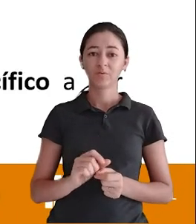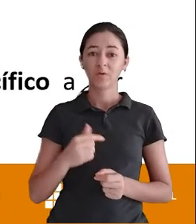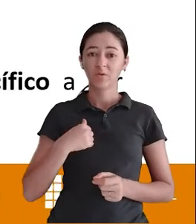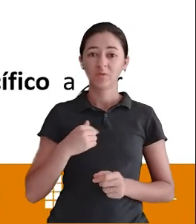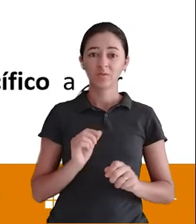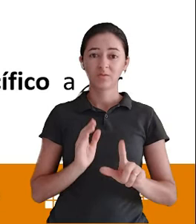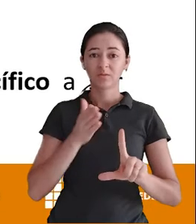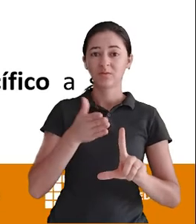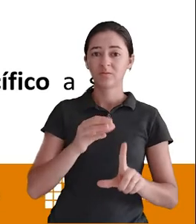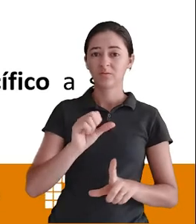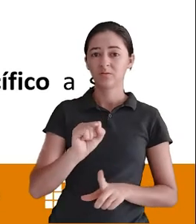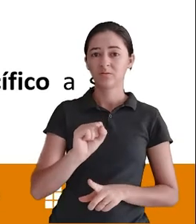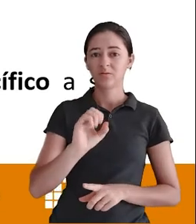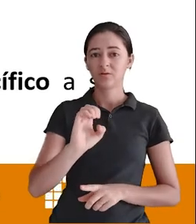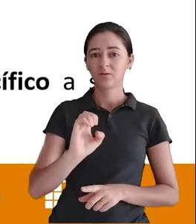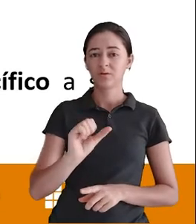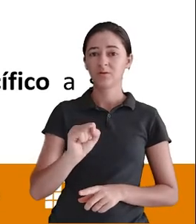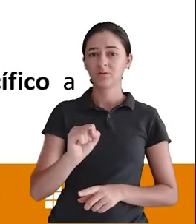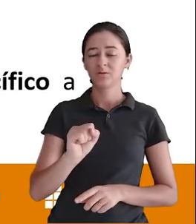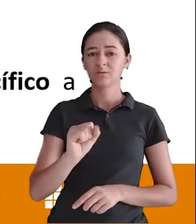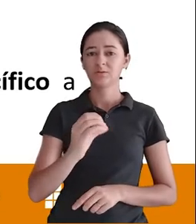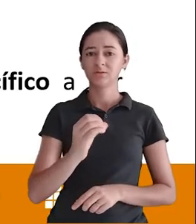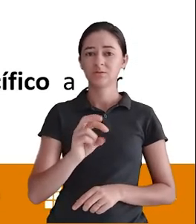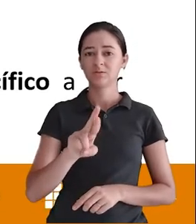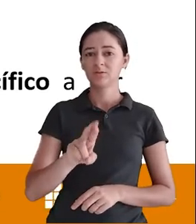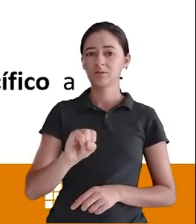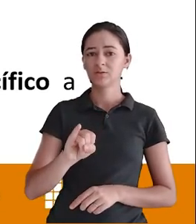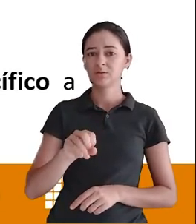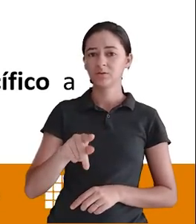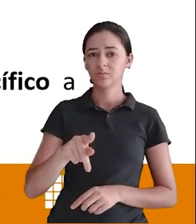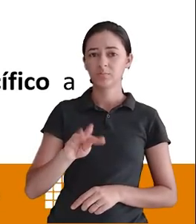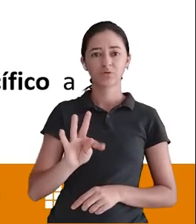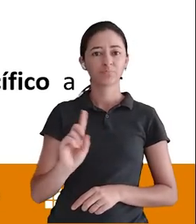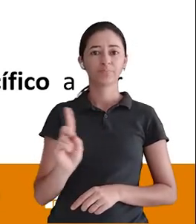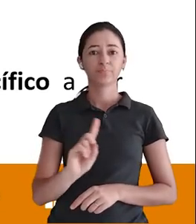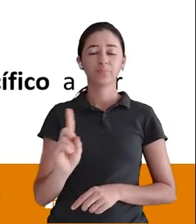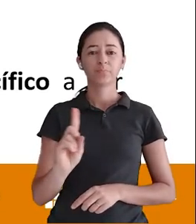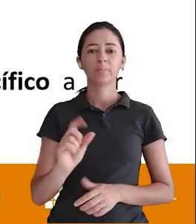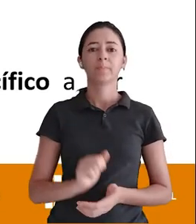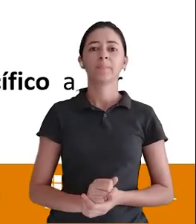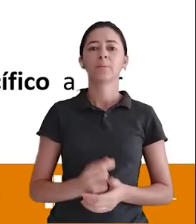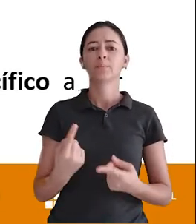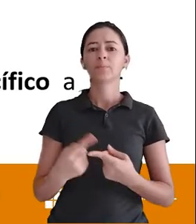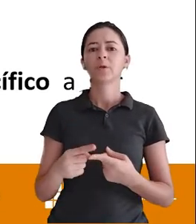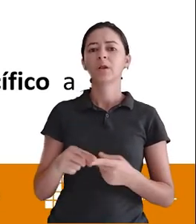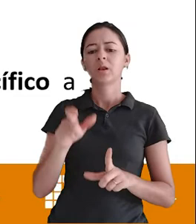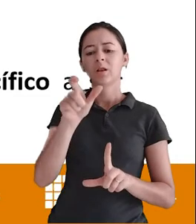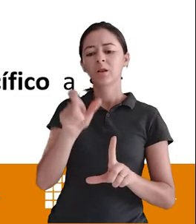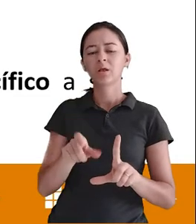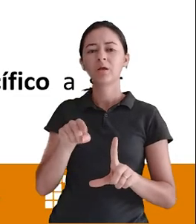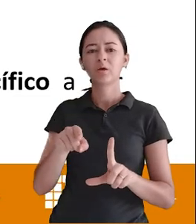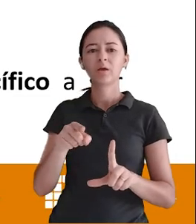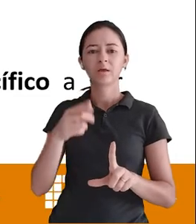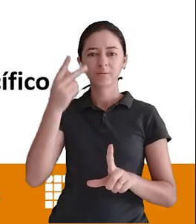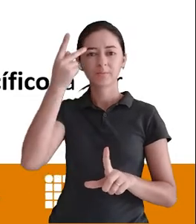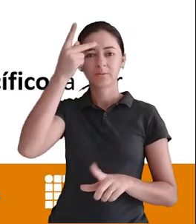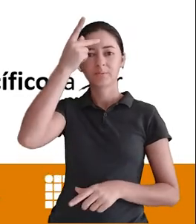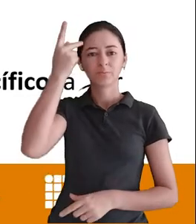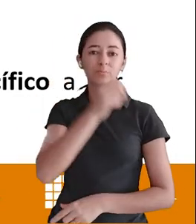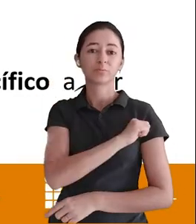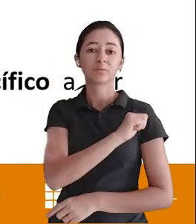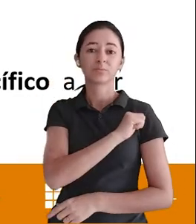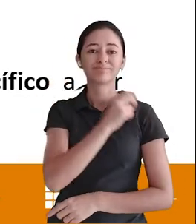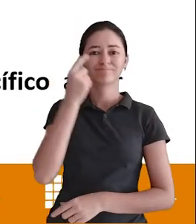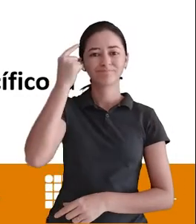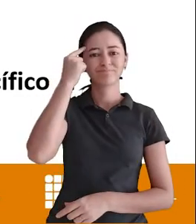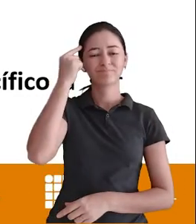apagar a linha de criação daquele atributo Entenderam? Porque é algo que é muito comum Dos alunos que estão